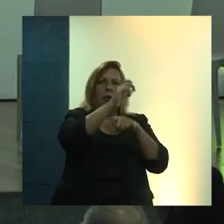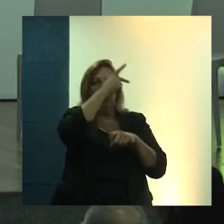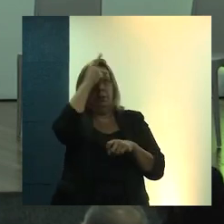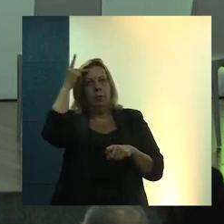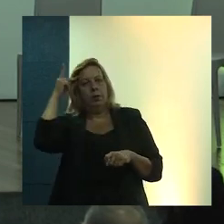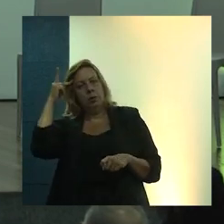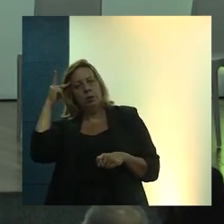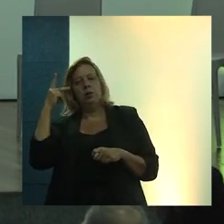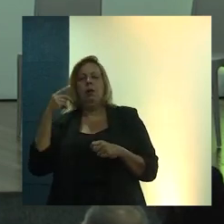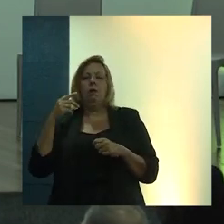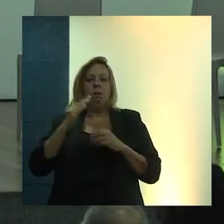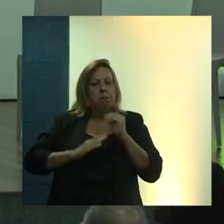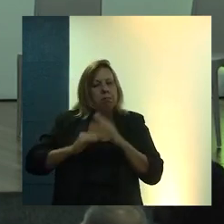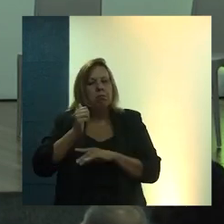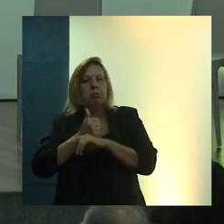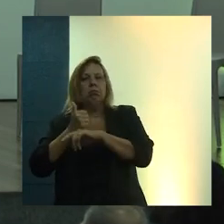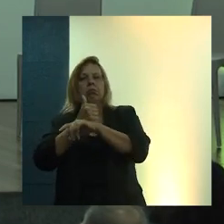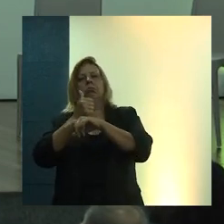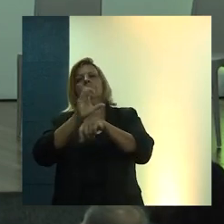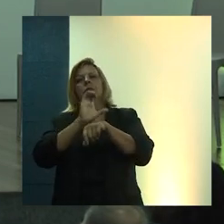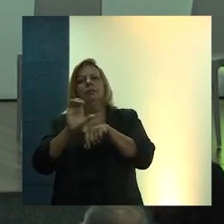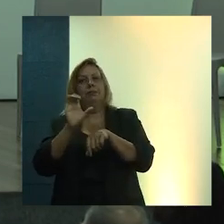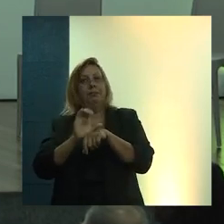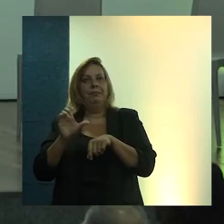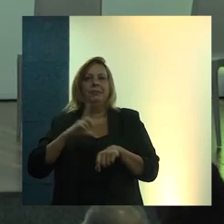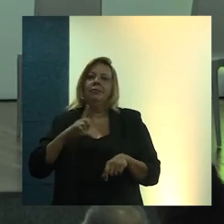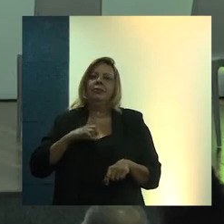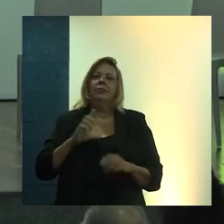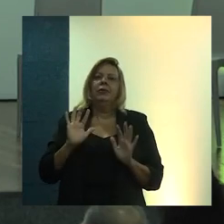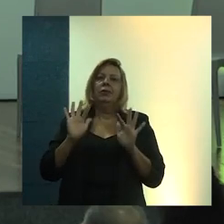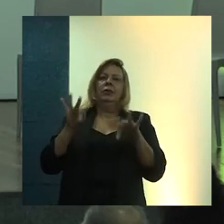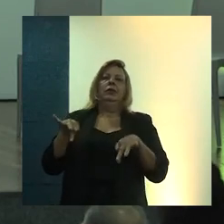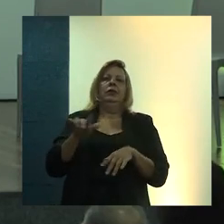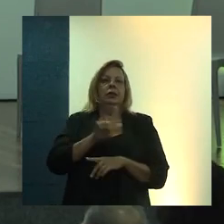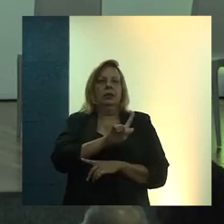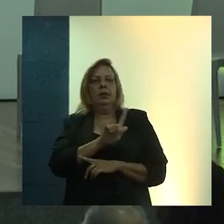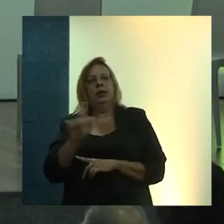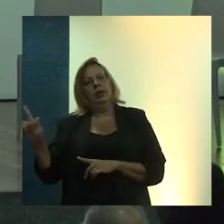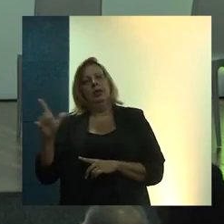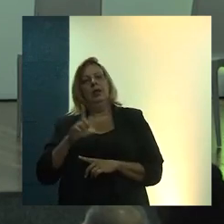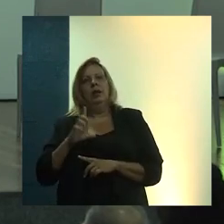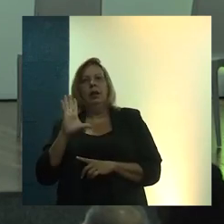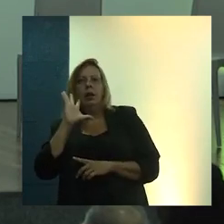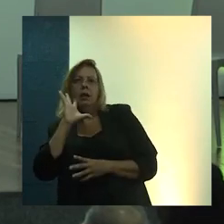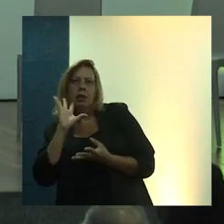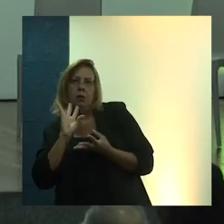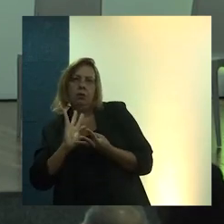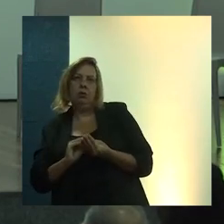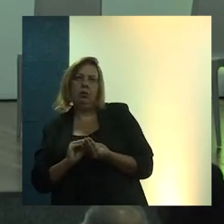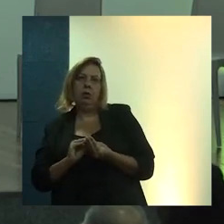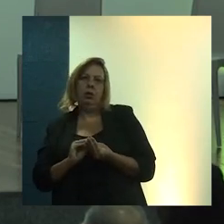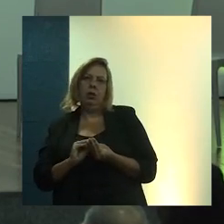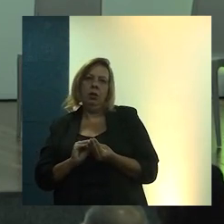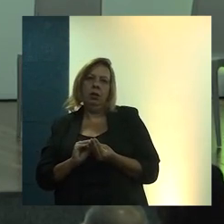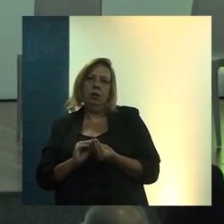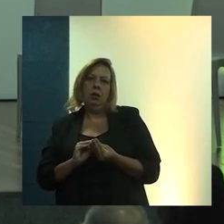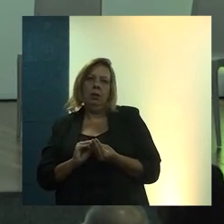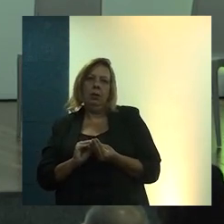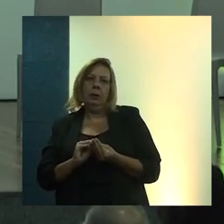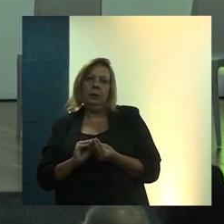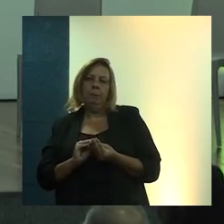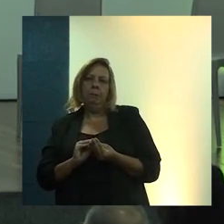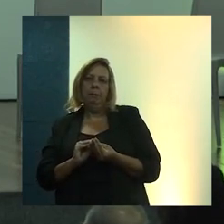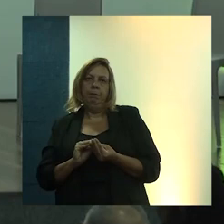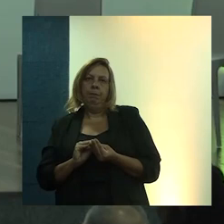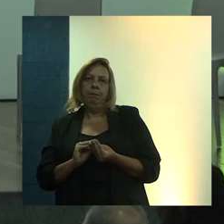enquanto fazia. Então, no término da gestão, nós entendíamos, e foi exatamente quando a...